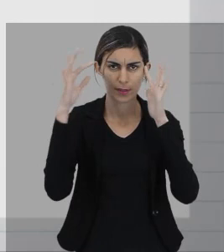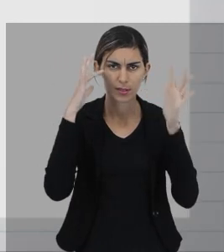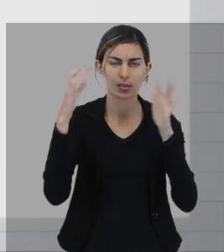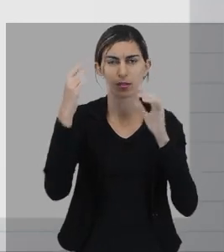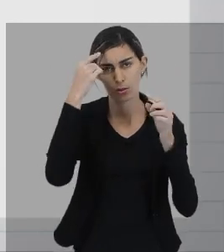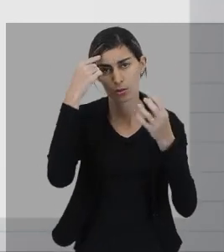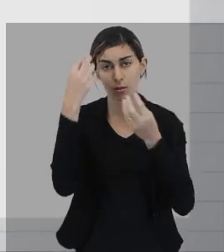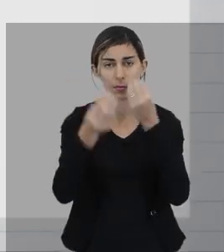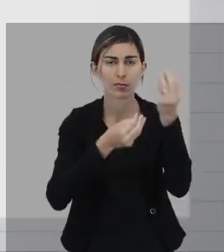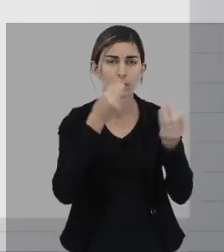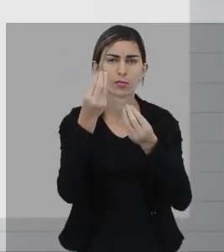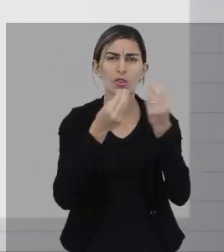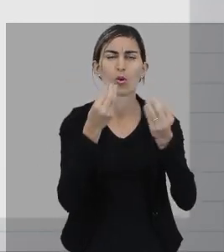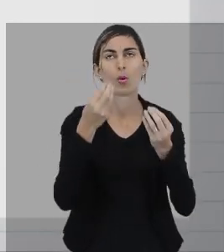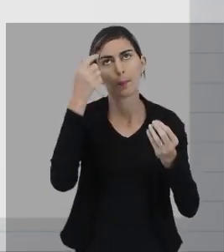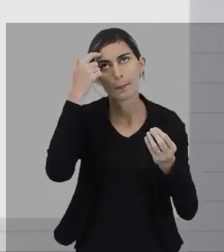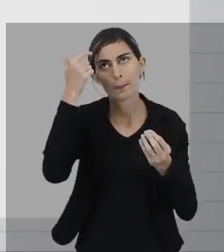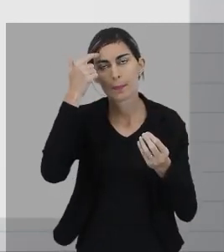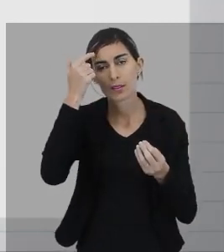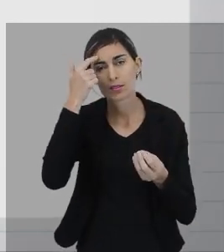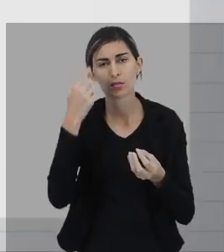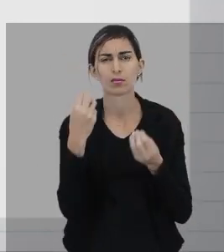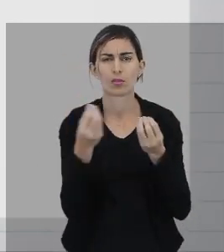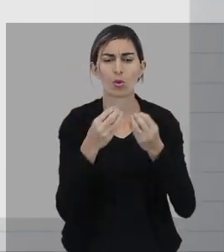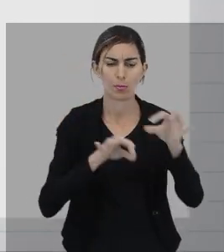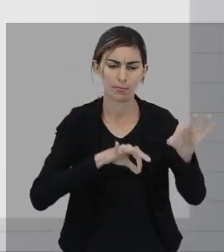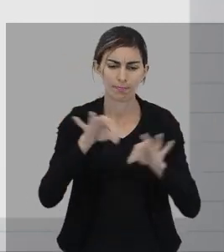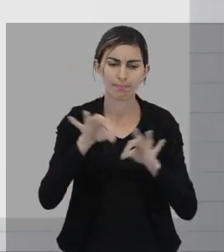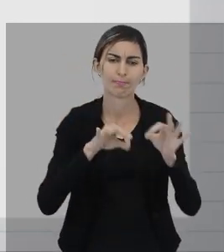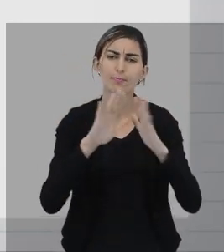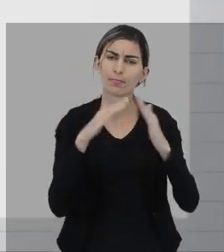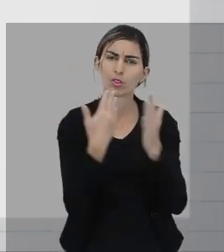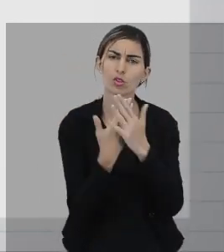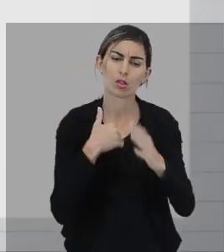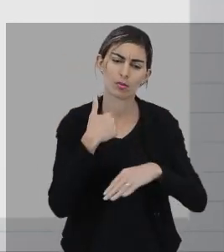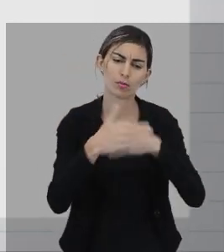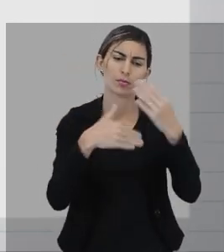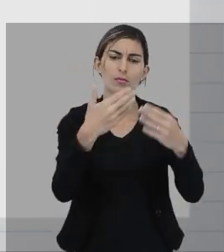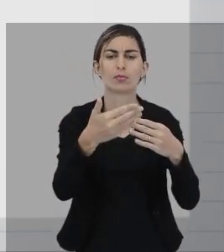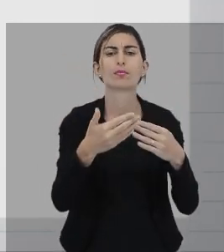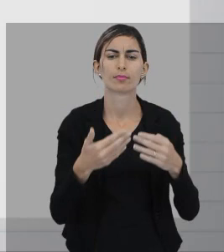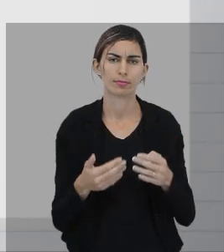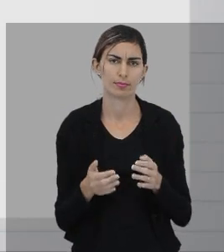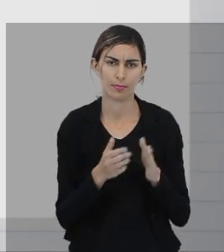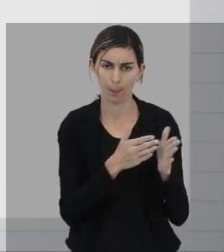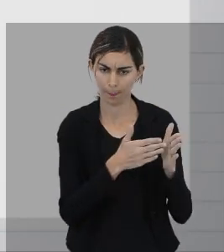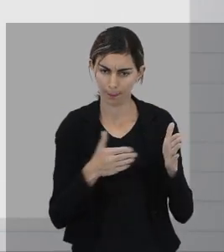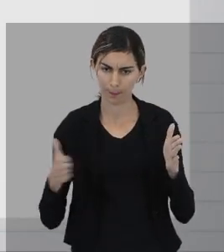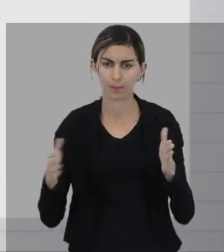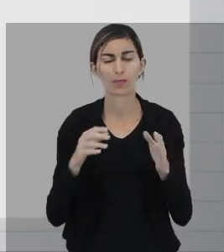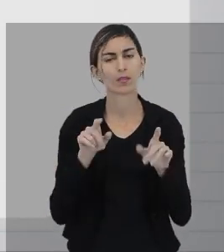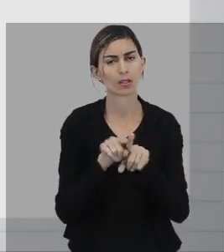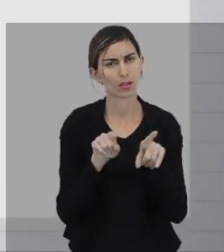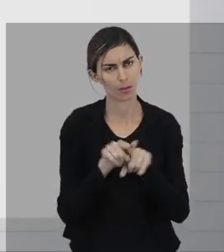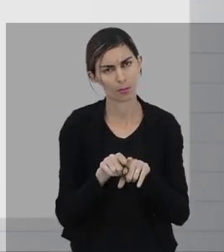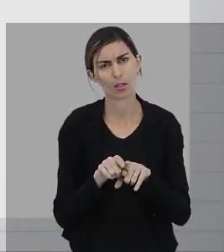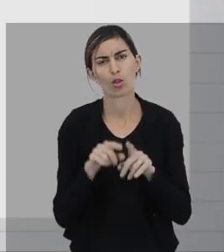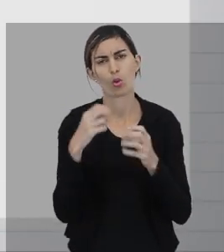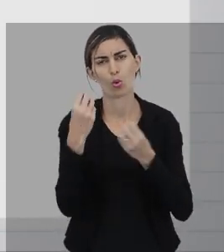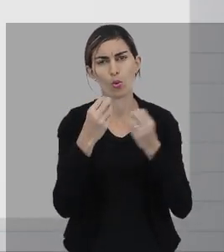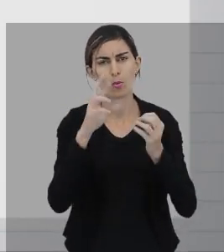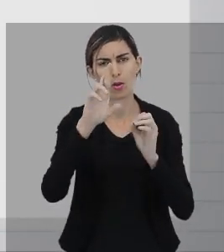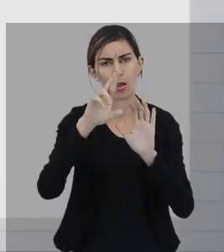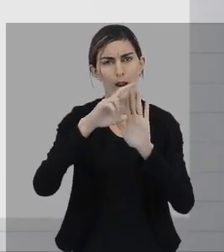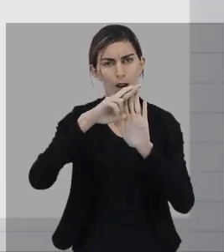pensamento de como vocês vão pensar as ações que a escola vai desenvolver em determinado período. Assim como o